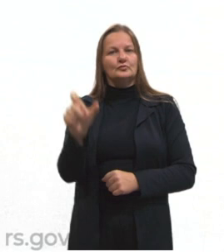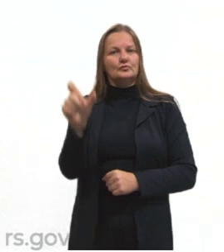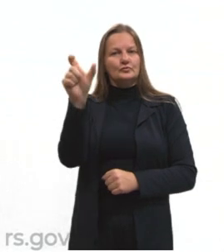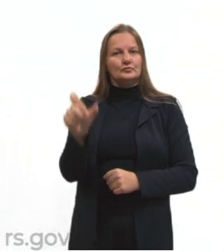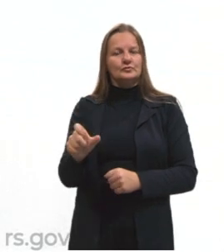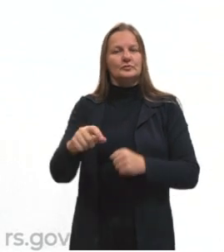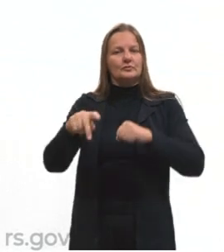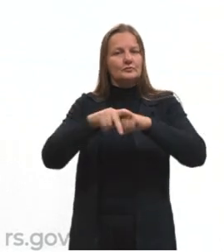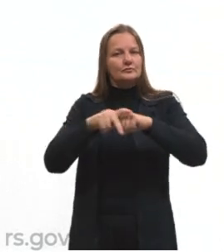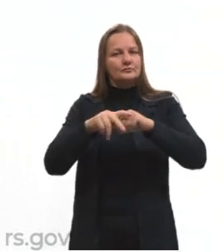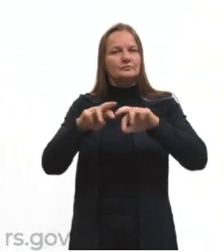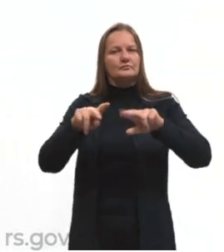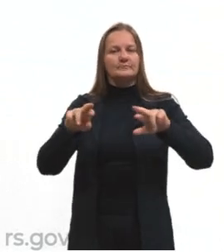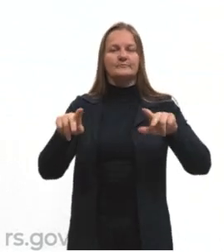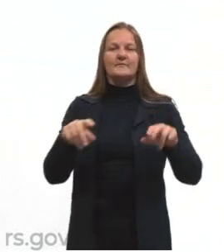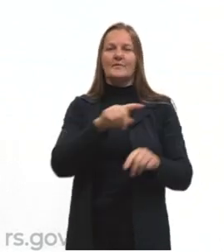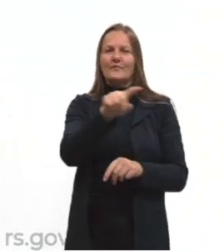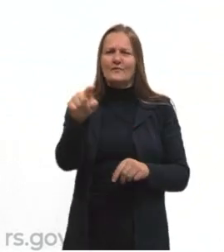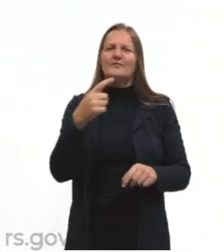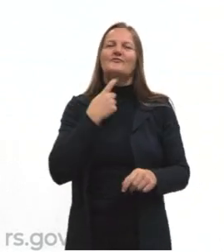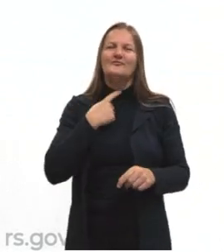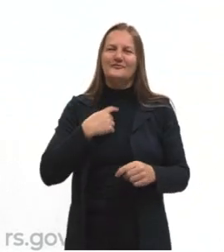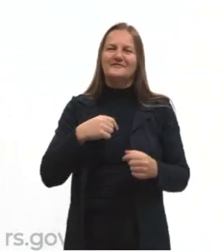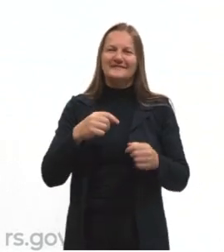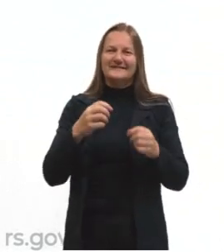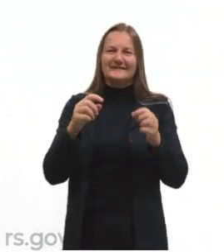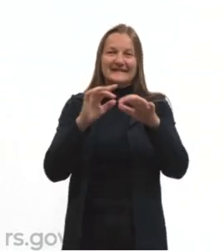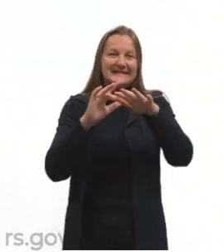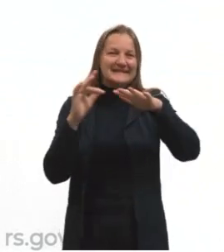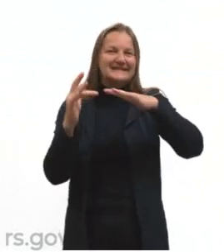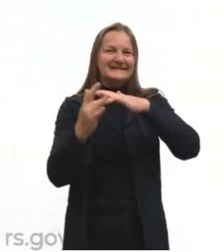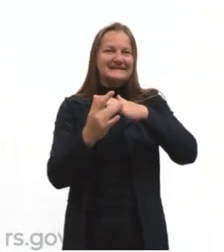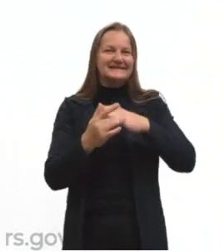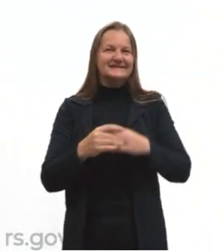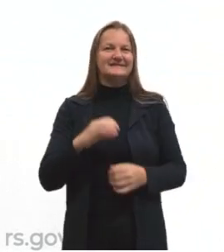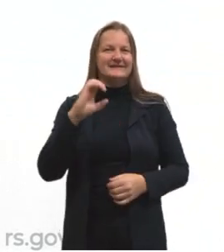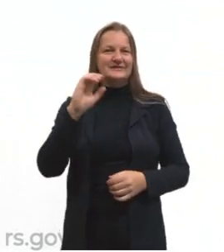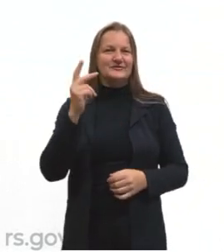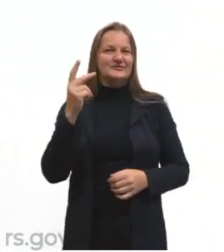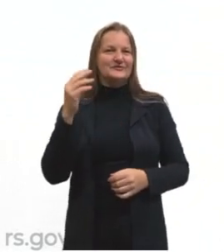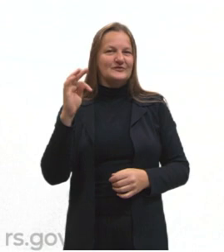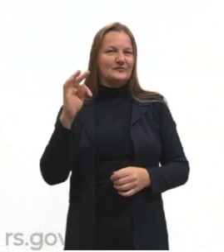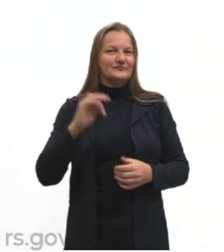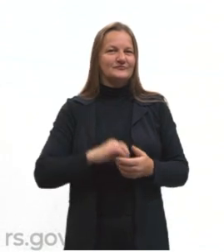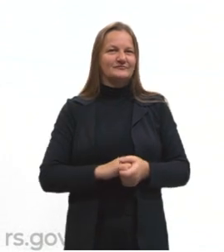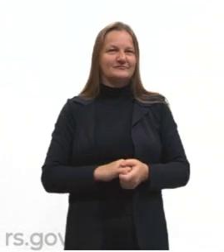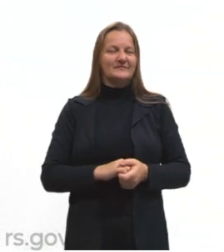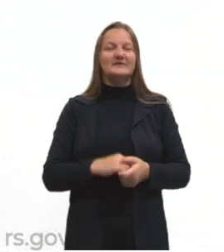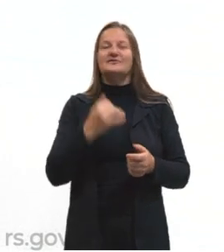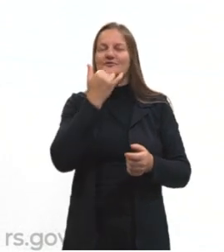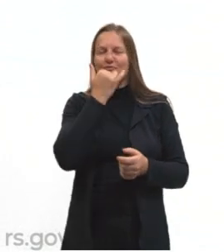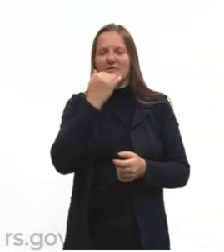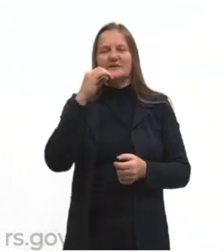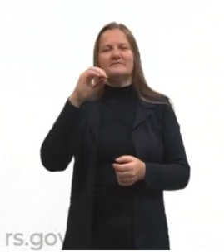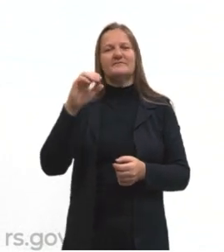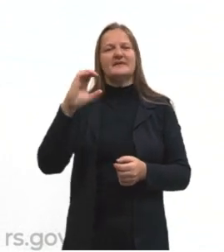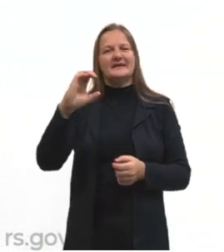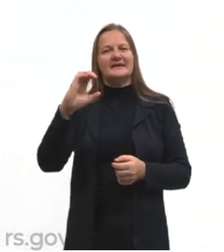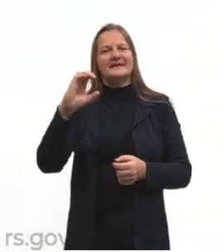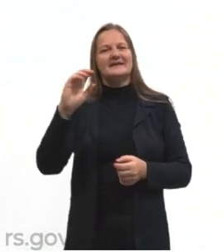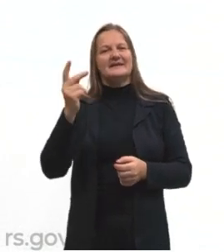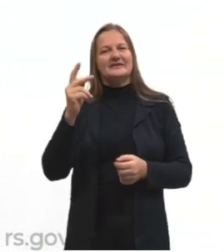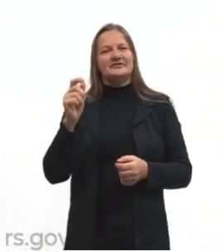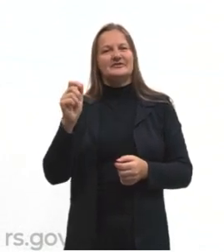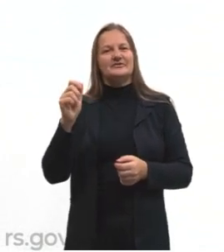pelo predicado. Como vocês gostam de dizer aí nas redes sociais, o check, estamos fazendo aqui o checklist das nossas aulas.